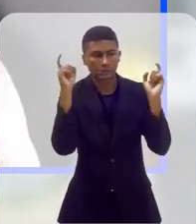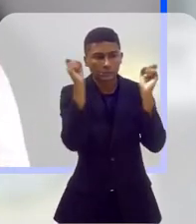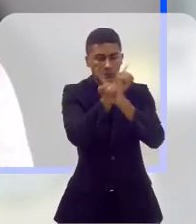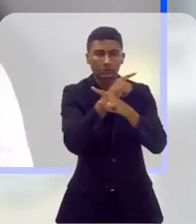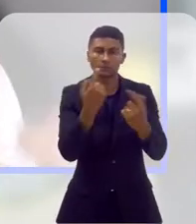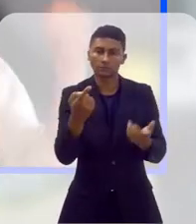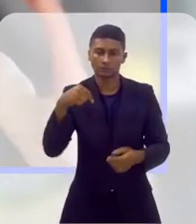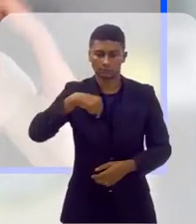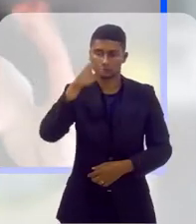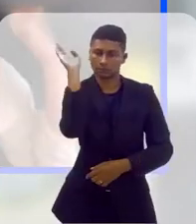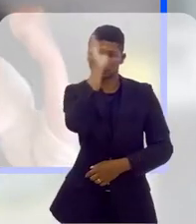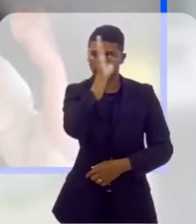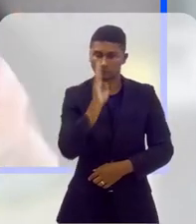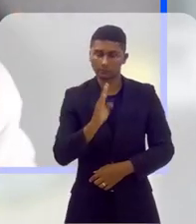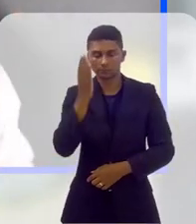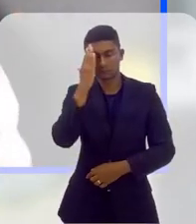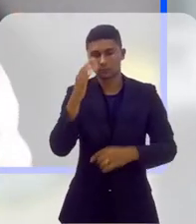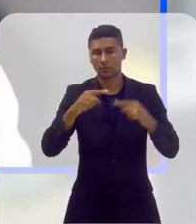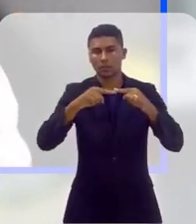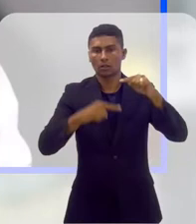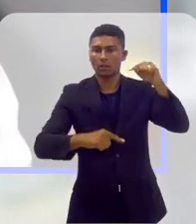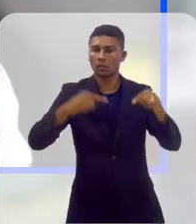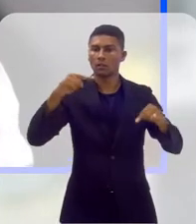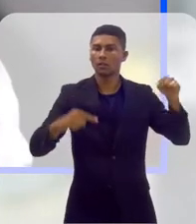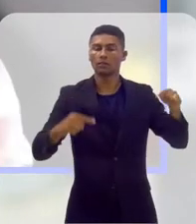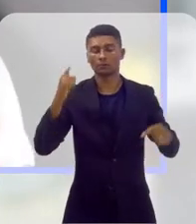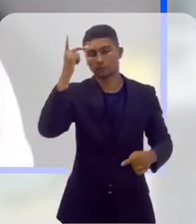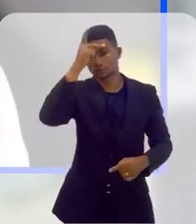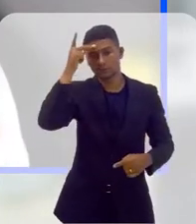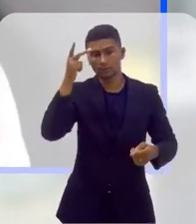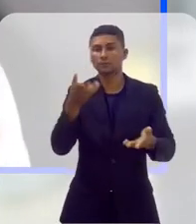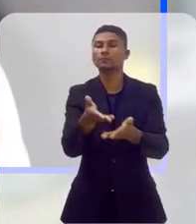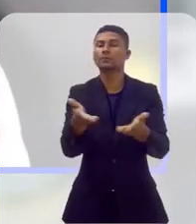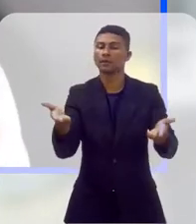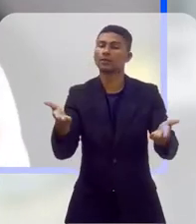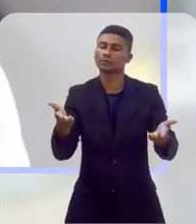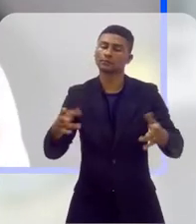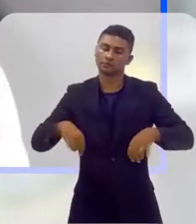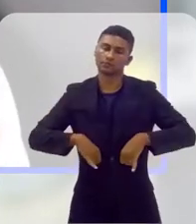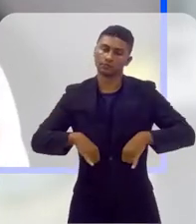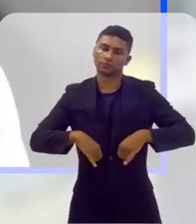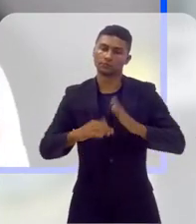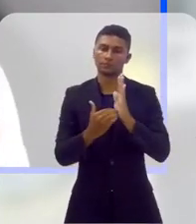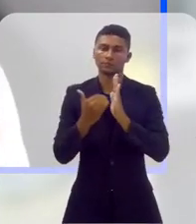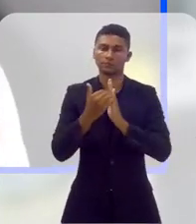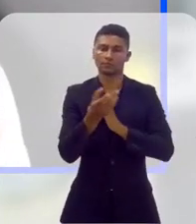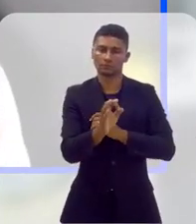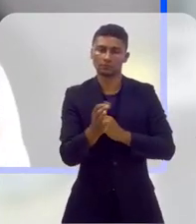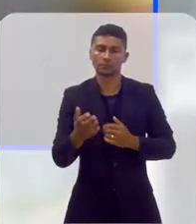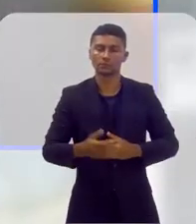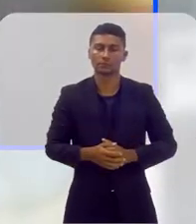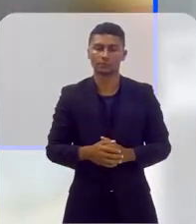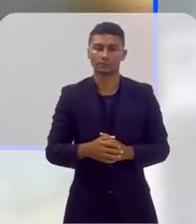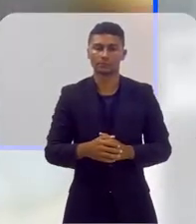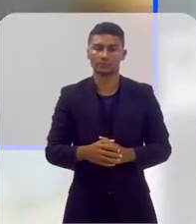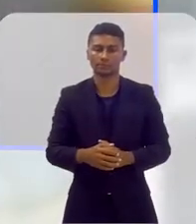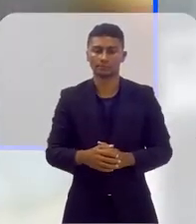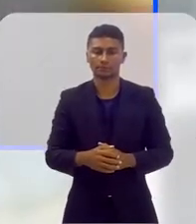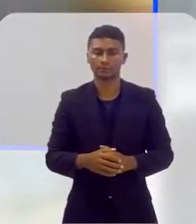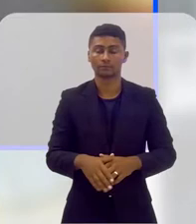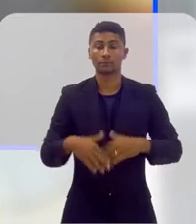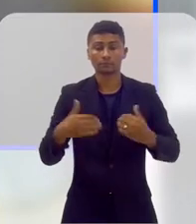num país de grande desigualdade, como eu te falei no índice anterior, essas pessoas acabam sendo as mais vulnerabilizadas, tá? Então, são